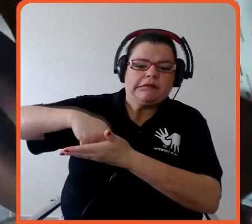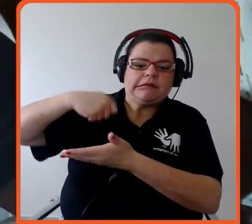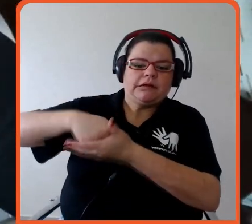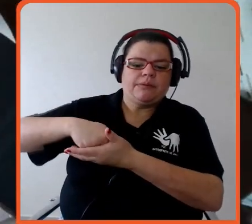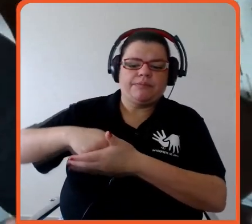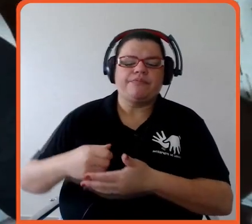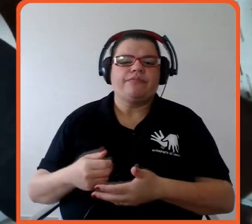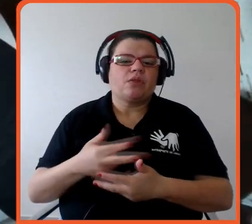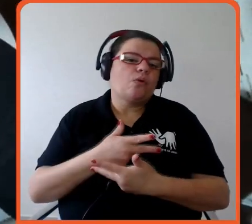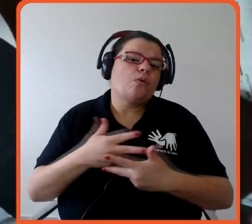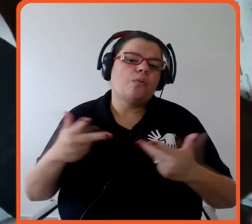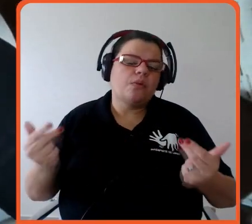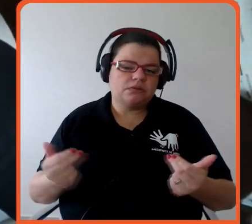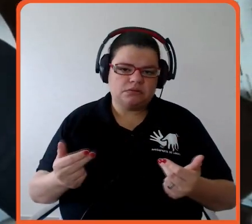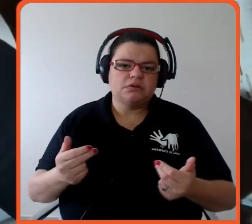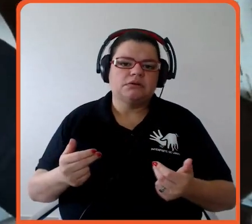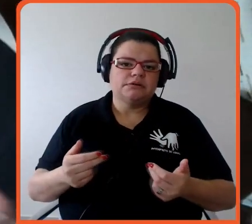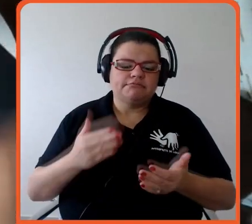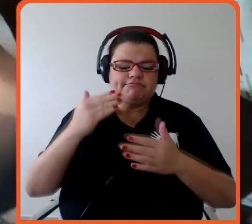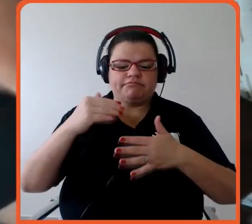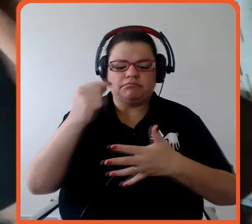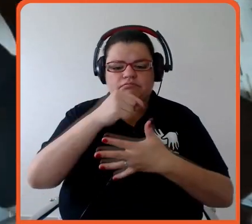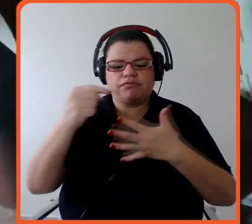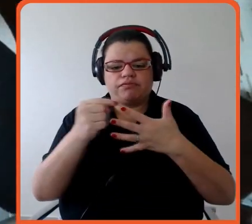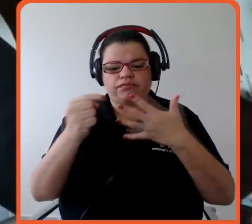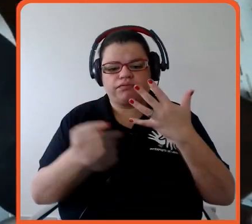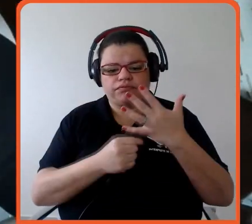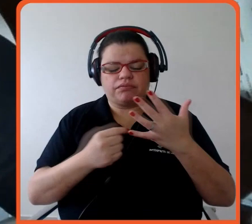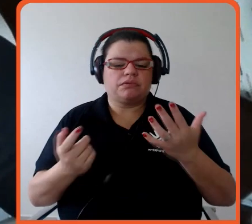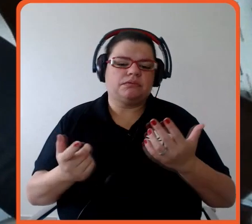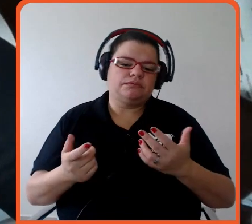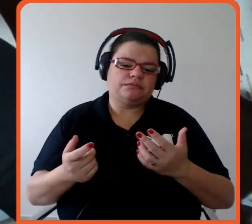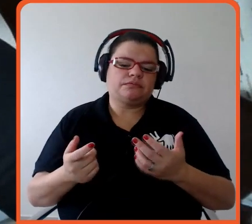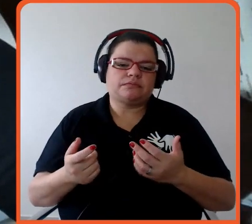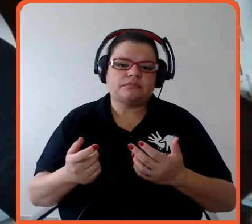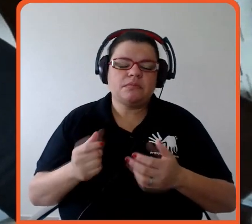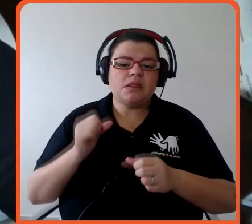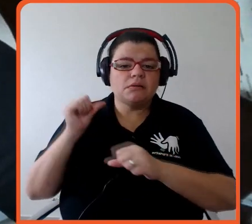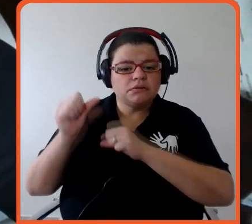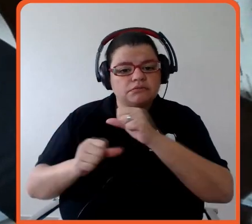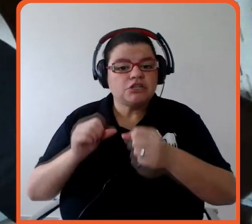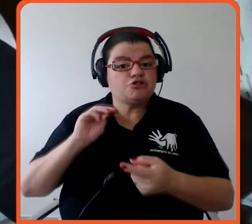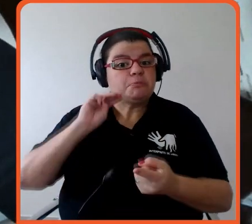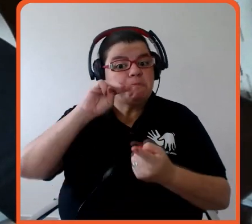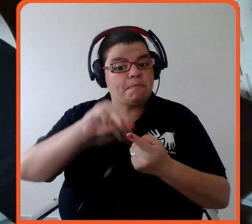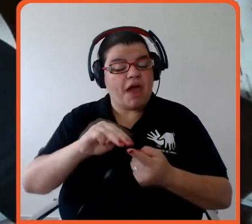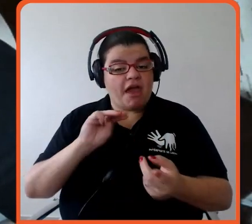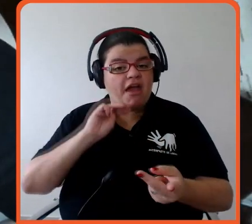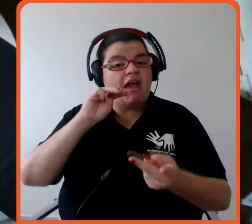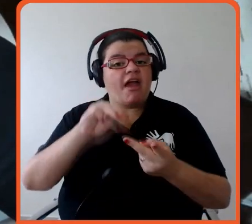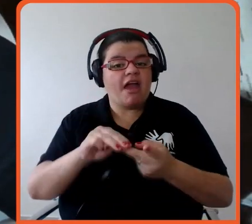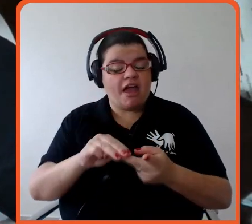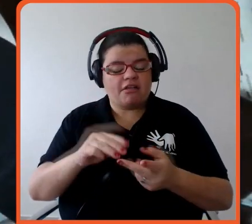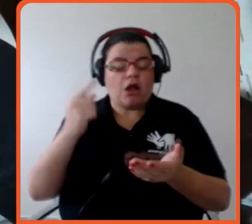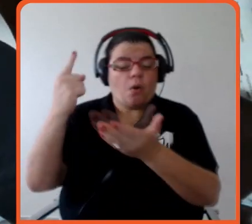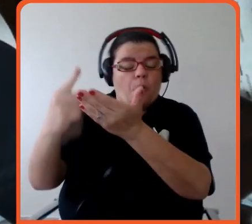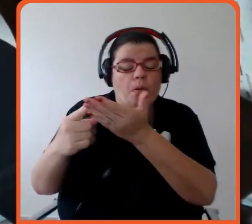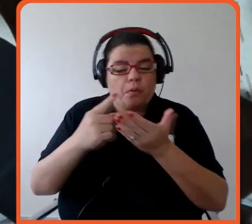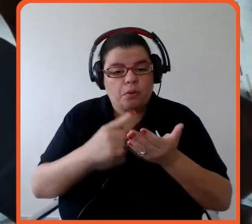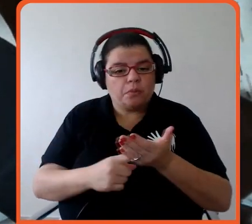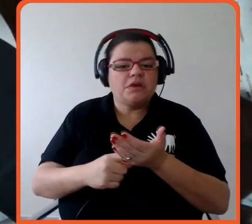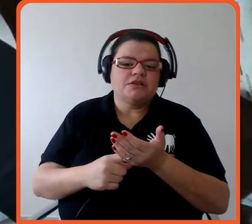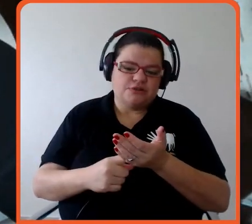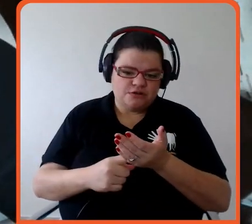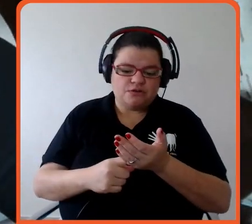algum critério de ESG ou de metas públicas, compromissos, etc. Então, meu cliente ainda não